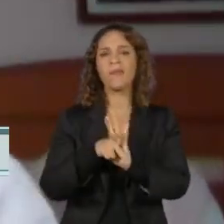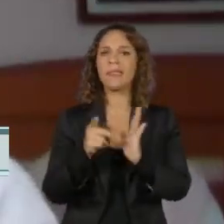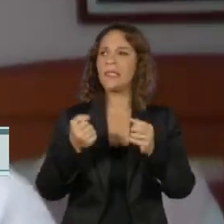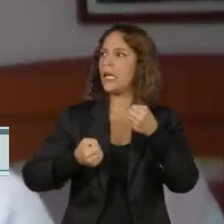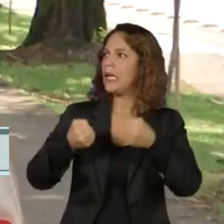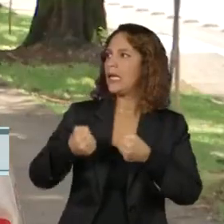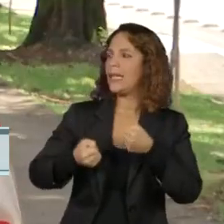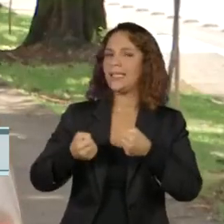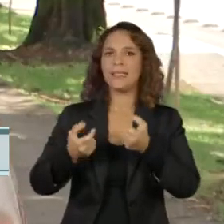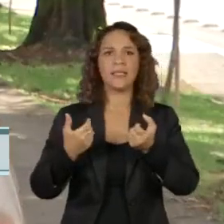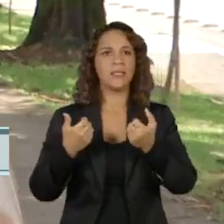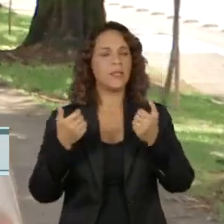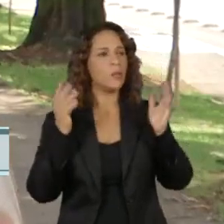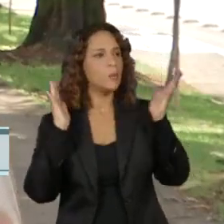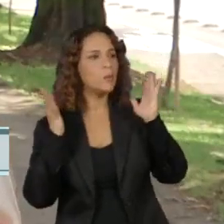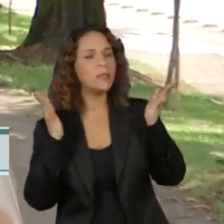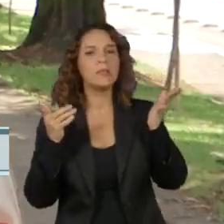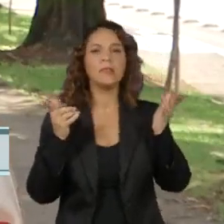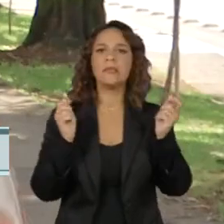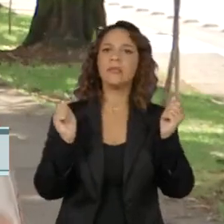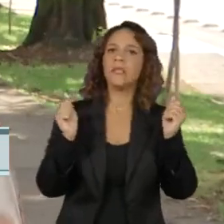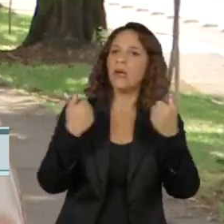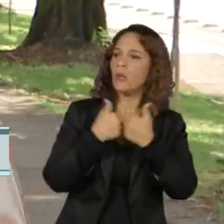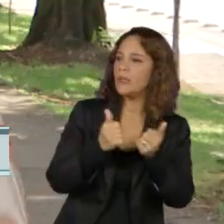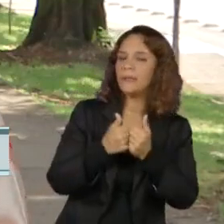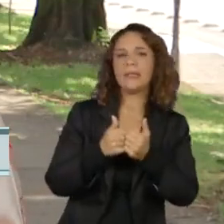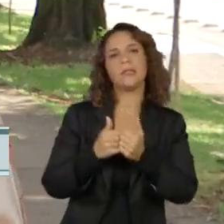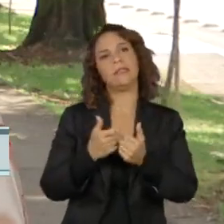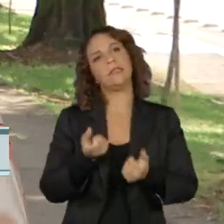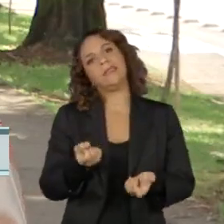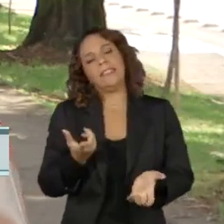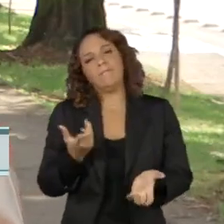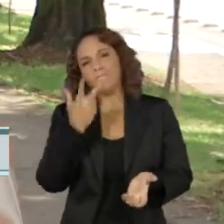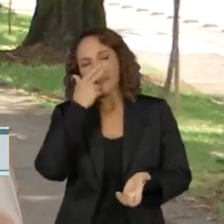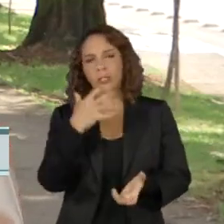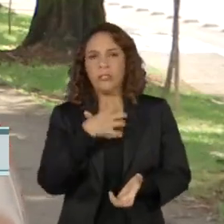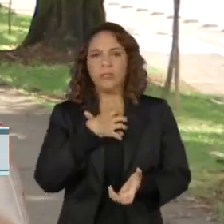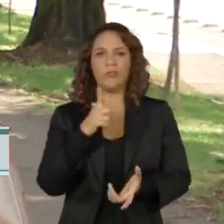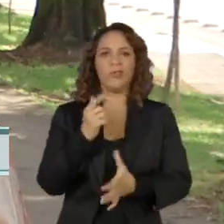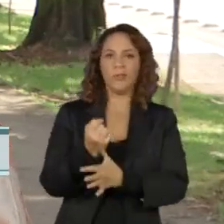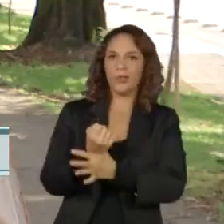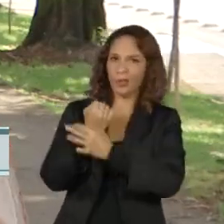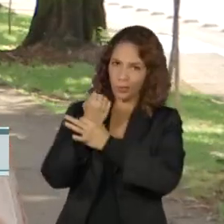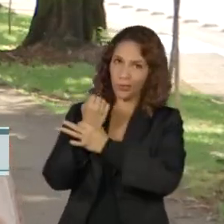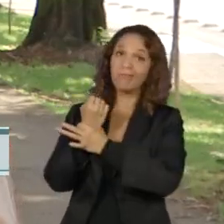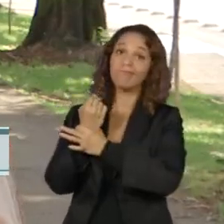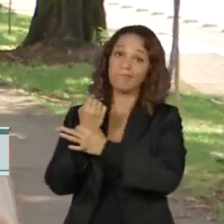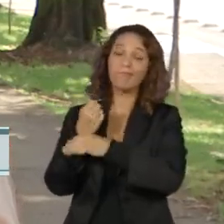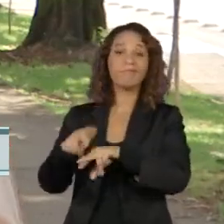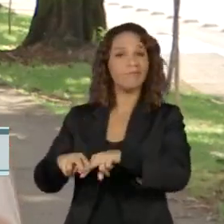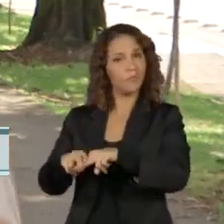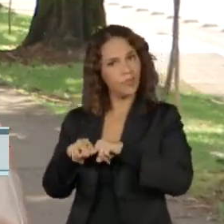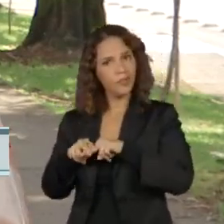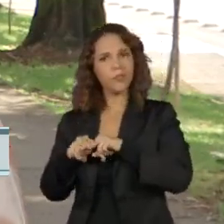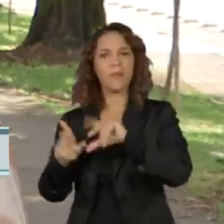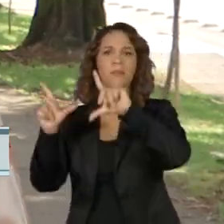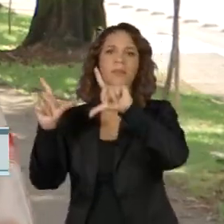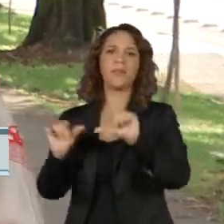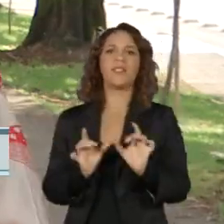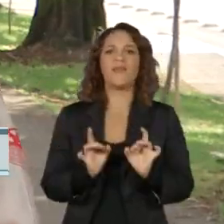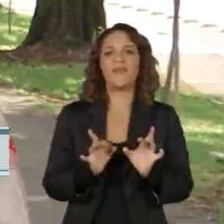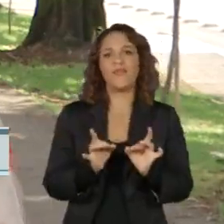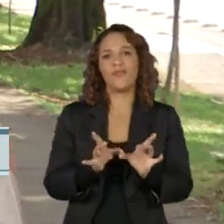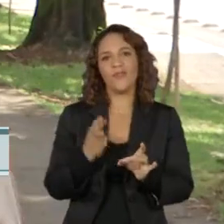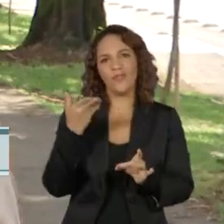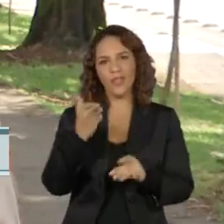tem uma insegurança. O receio de sair de bicicleta pelas ruas é um dos inúmeros motivos que justificam a redução nas vendas do